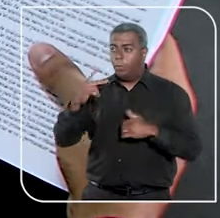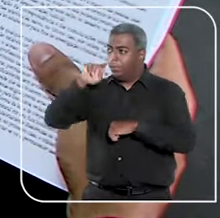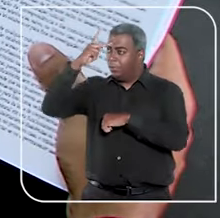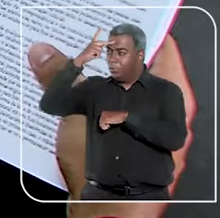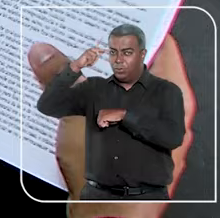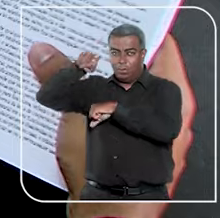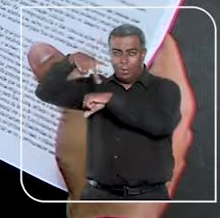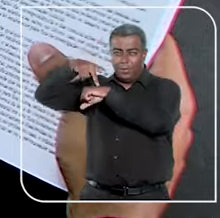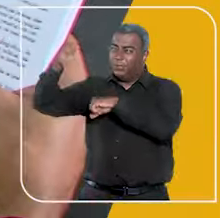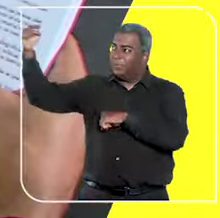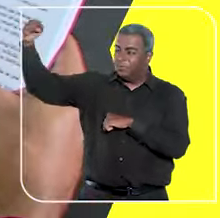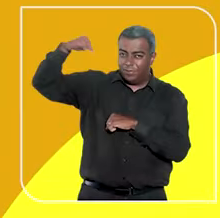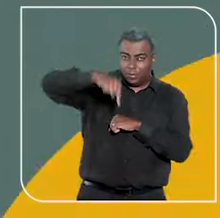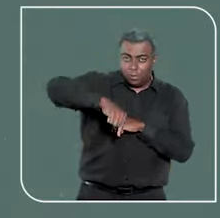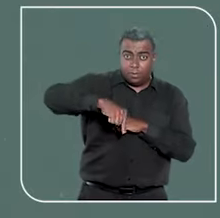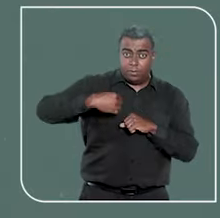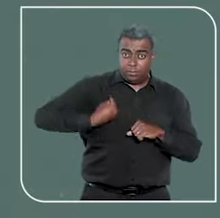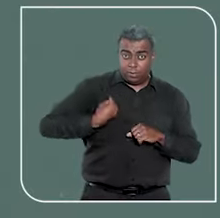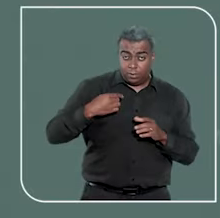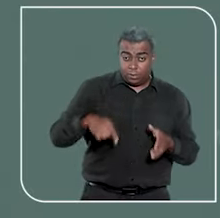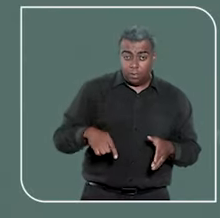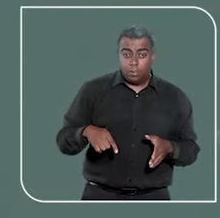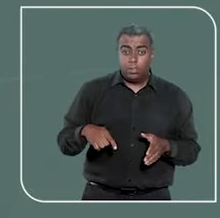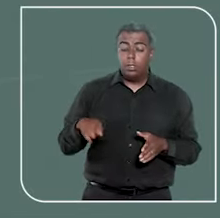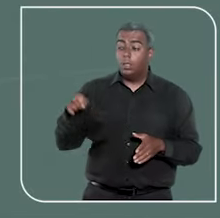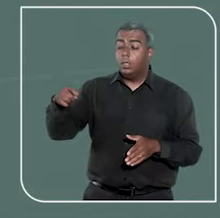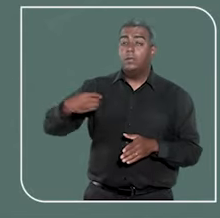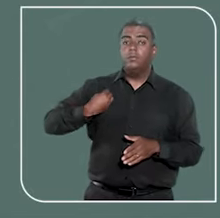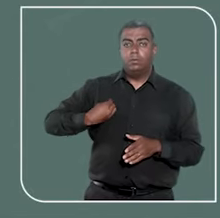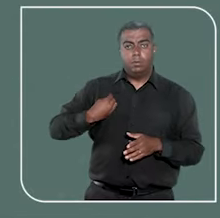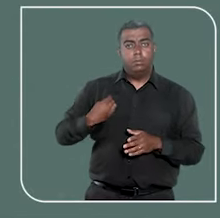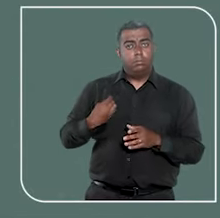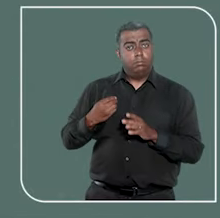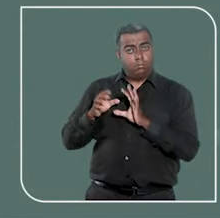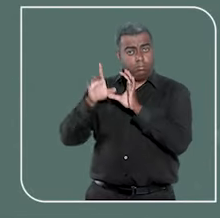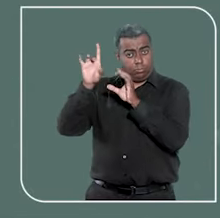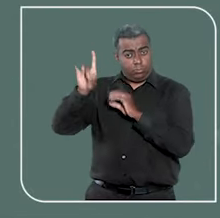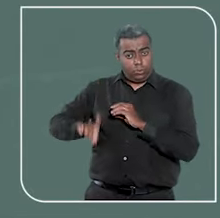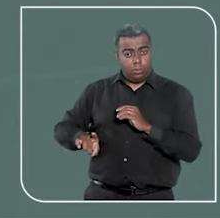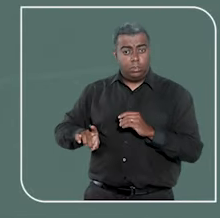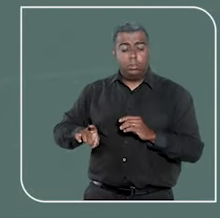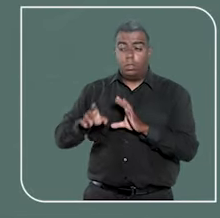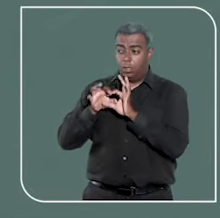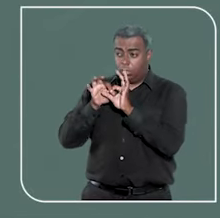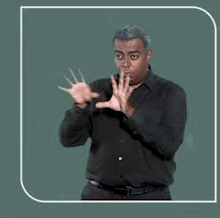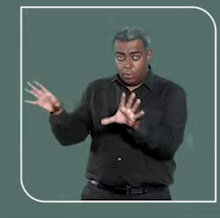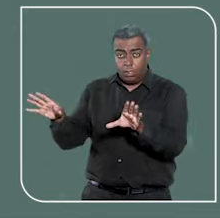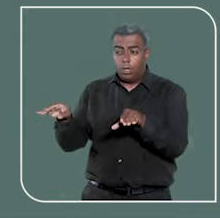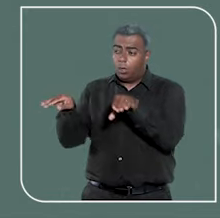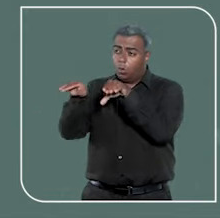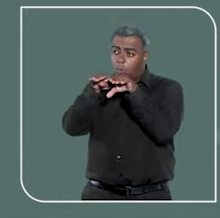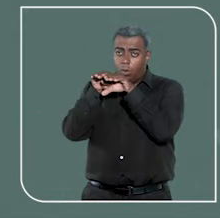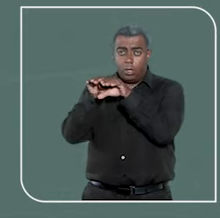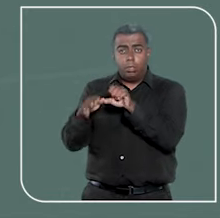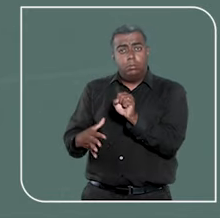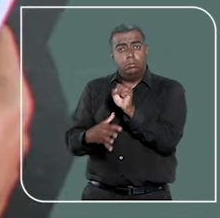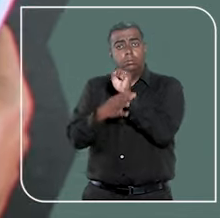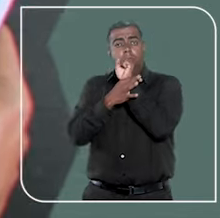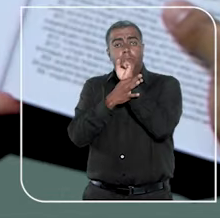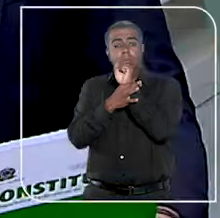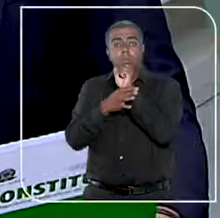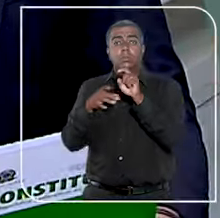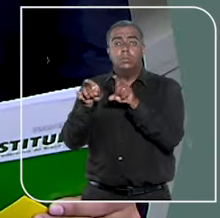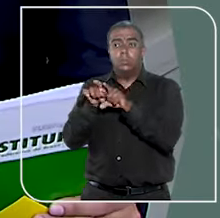estrangeiros residentes no país a inviolabilidade do direito à vida, à liberdade, à igualdade, à